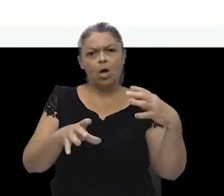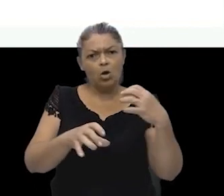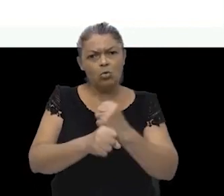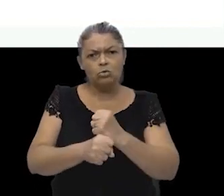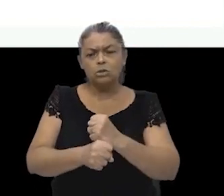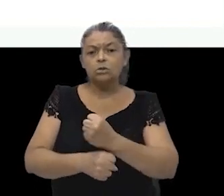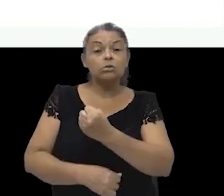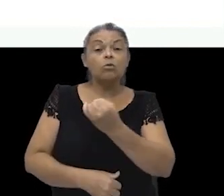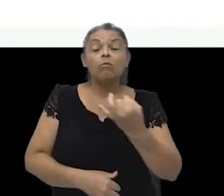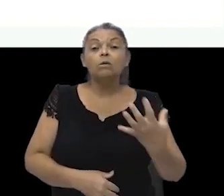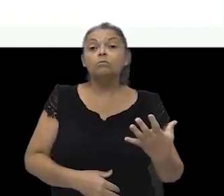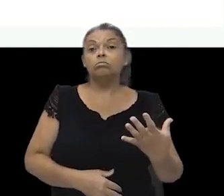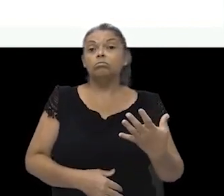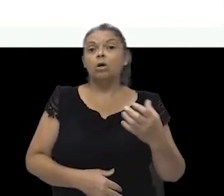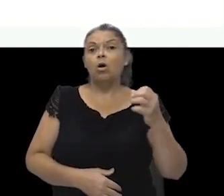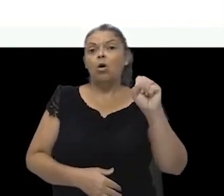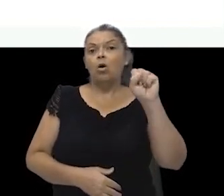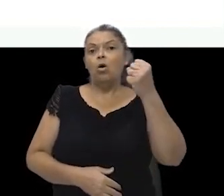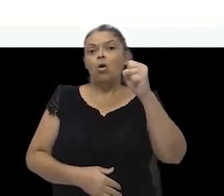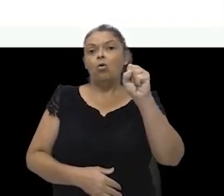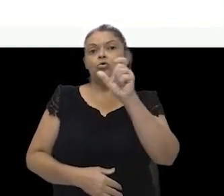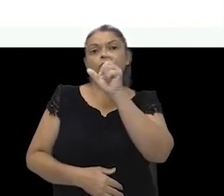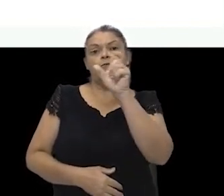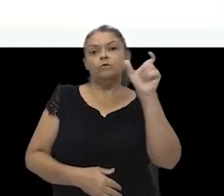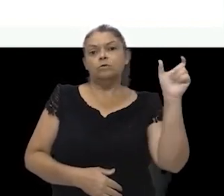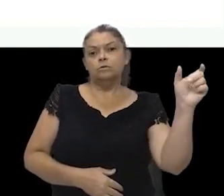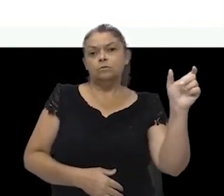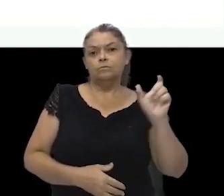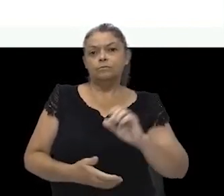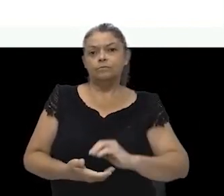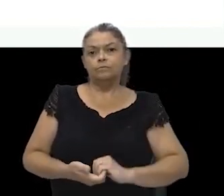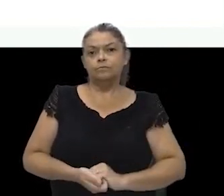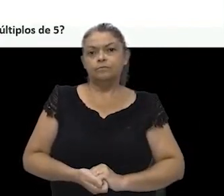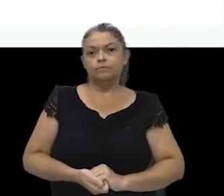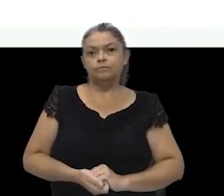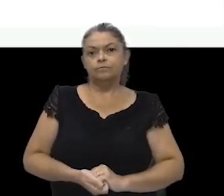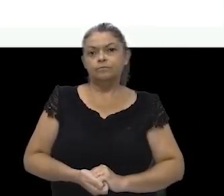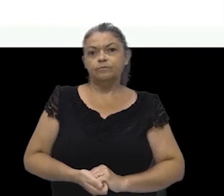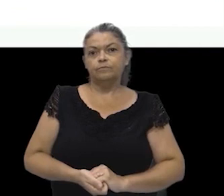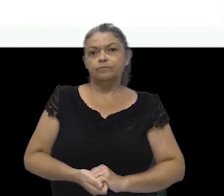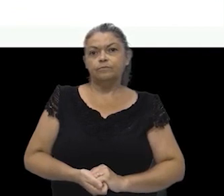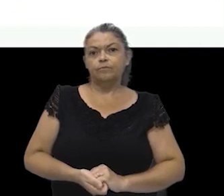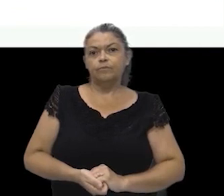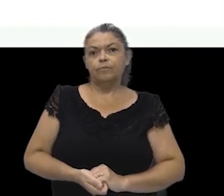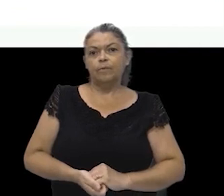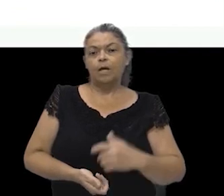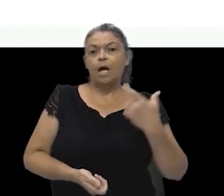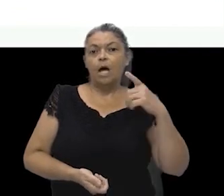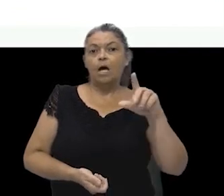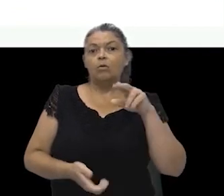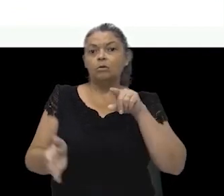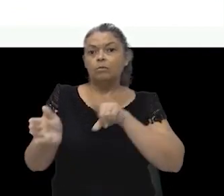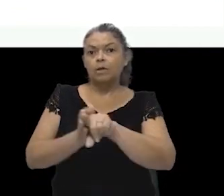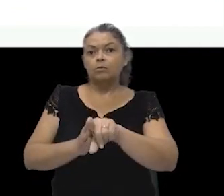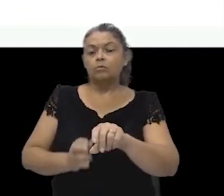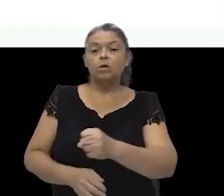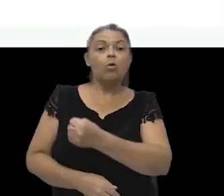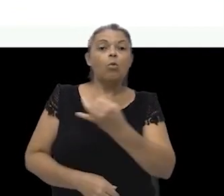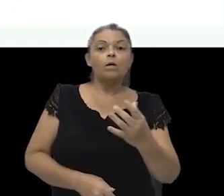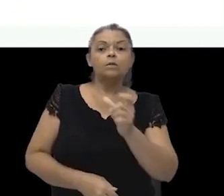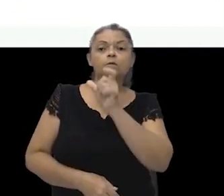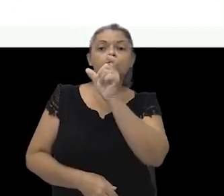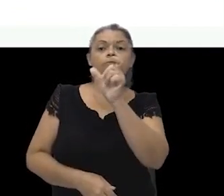dá um total de 8 fichas. A nossa próxima pergunta é, quantas fichas